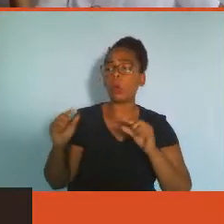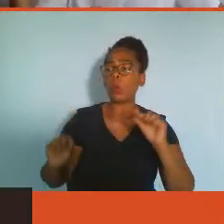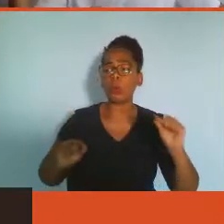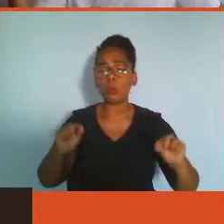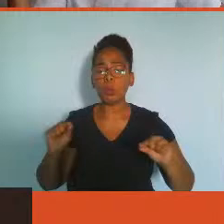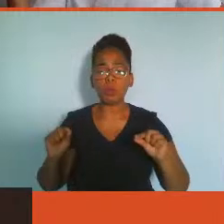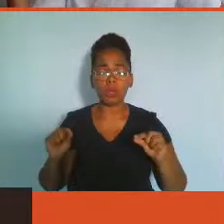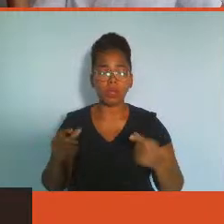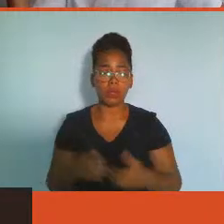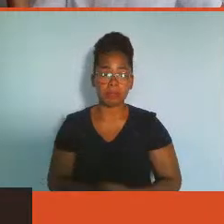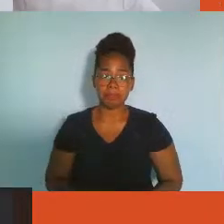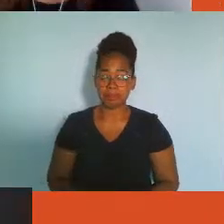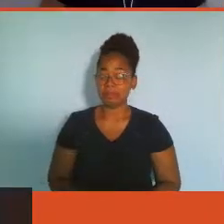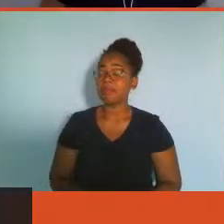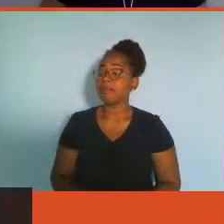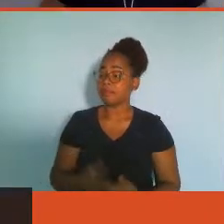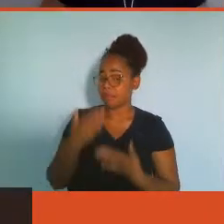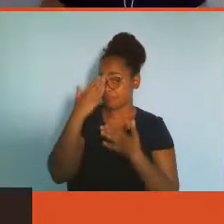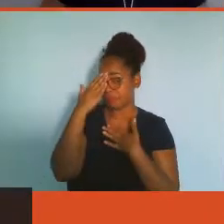Ótima.